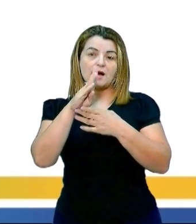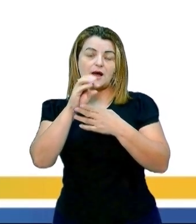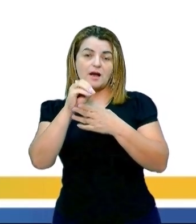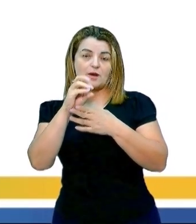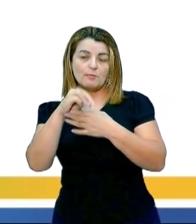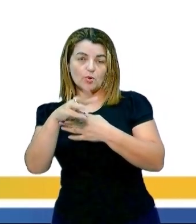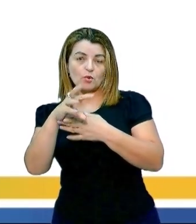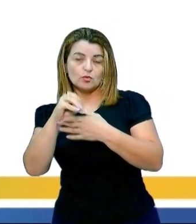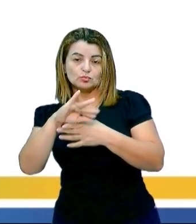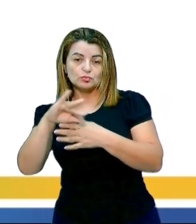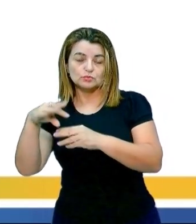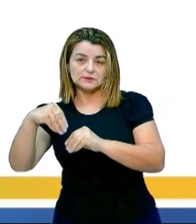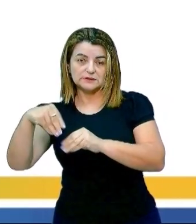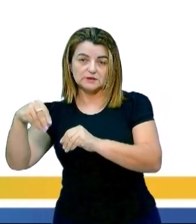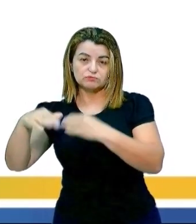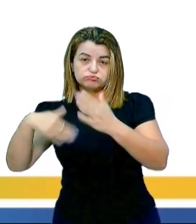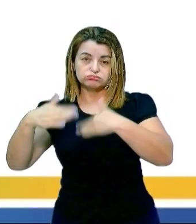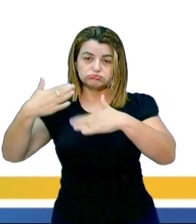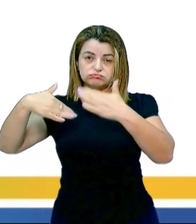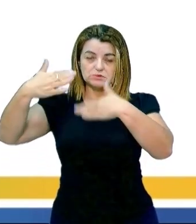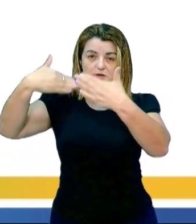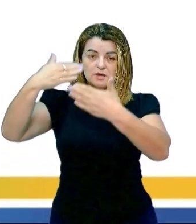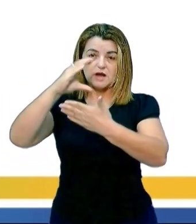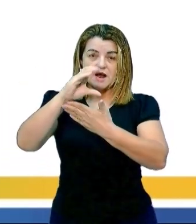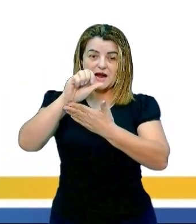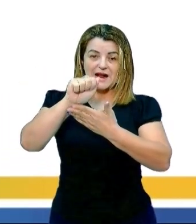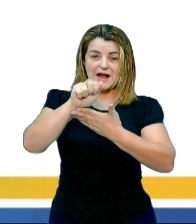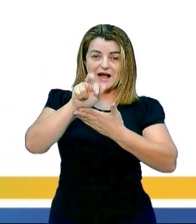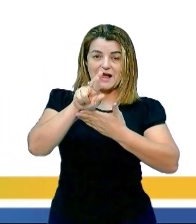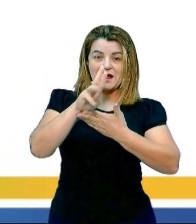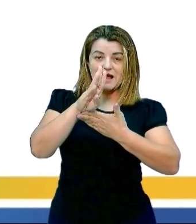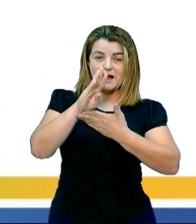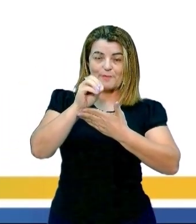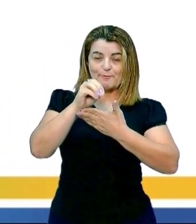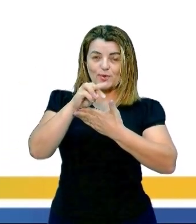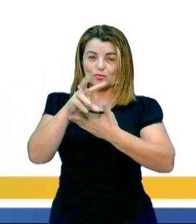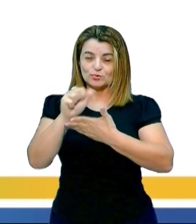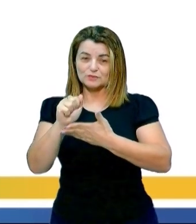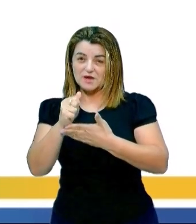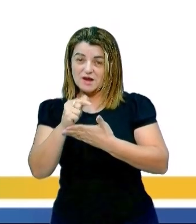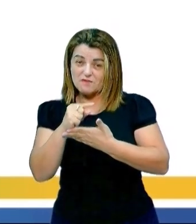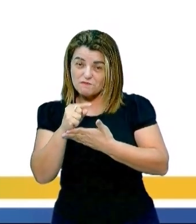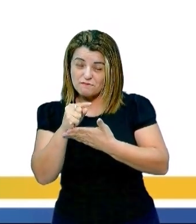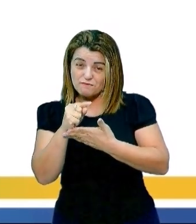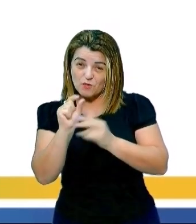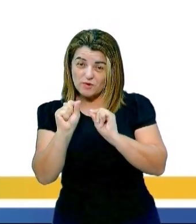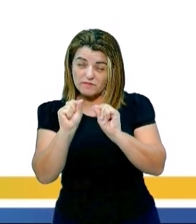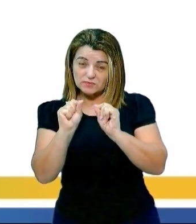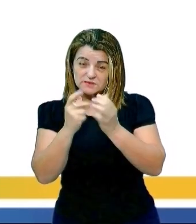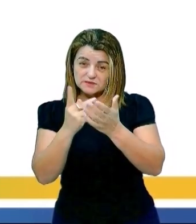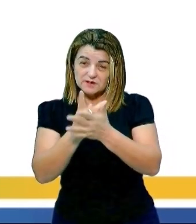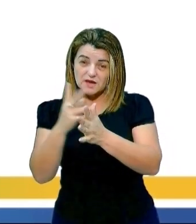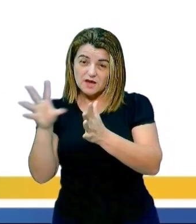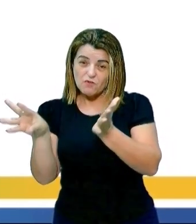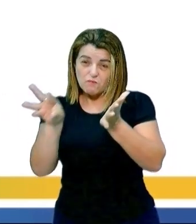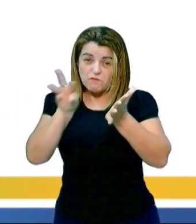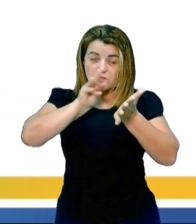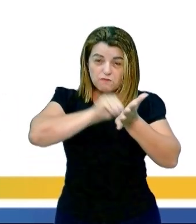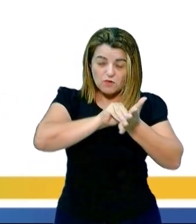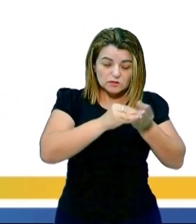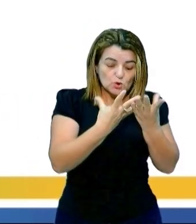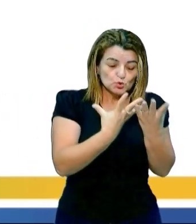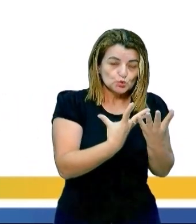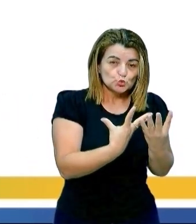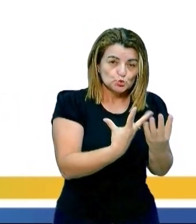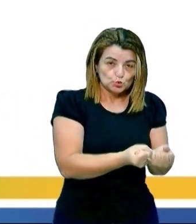o seu desenvolvimento, esse carbono fica cíclico. Ele vai para a atmosfera e ele é